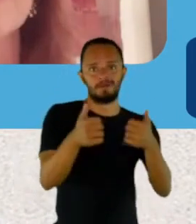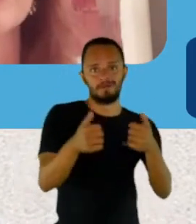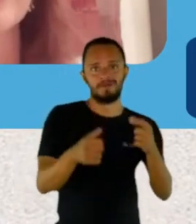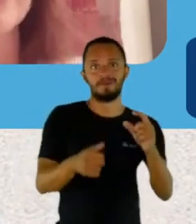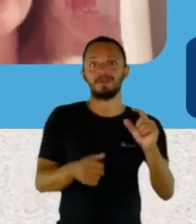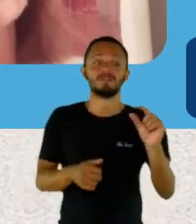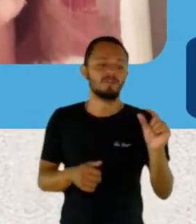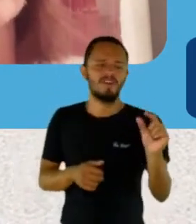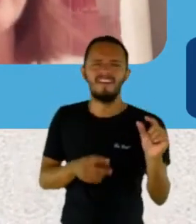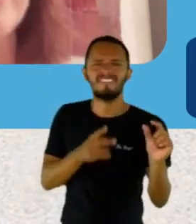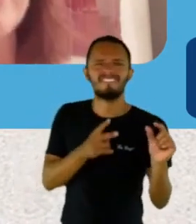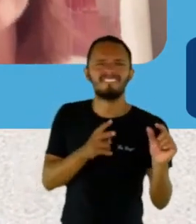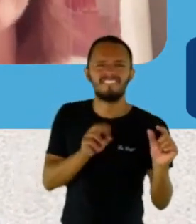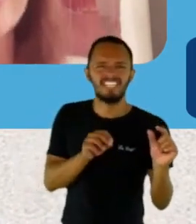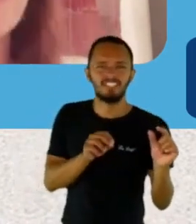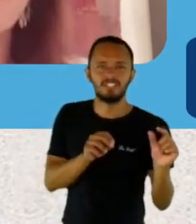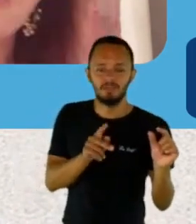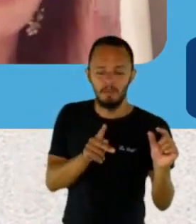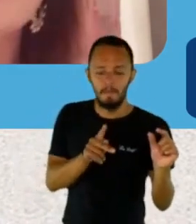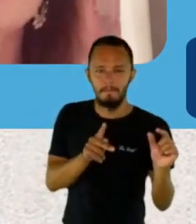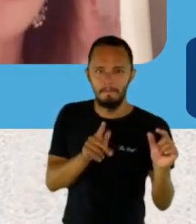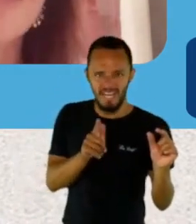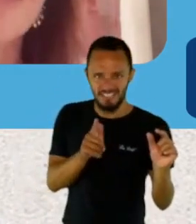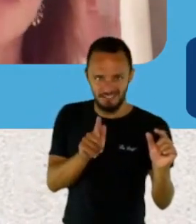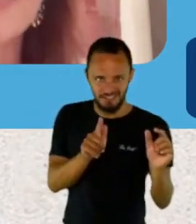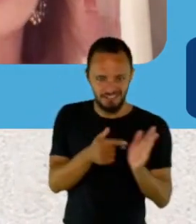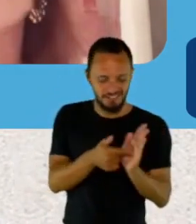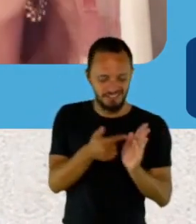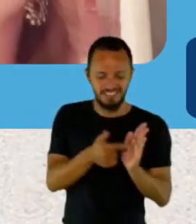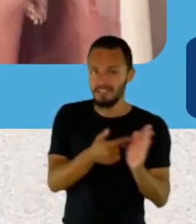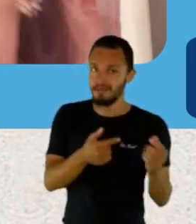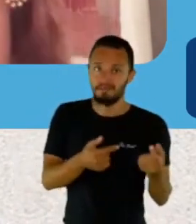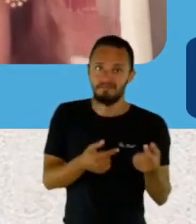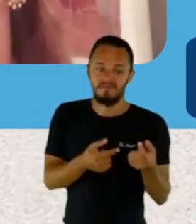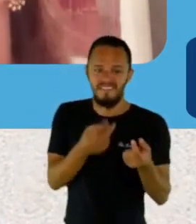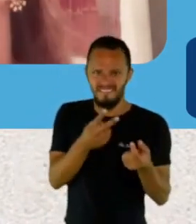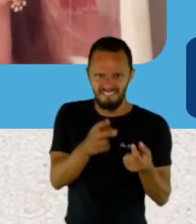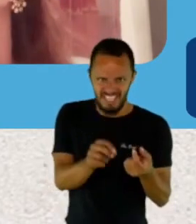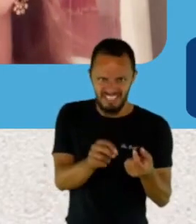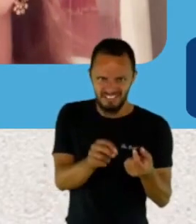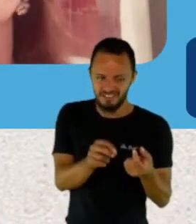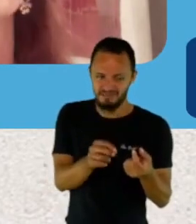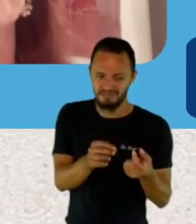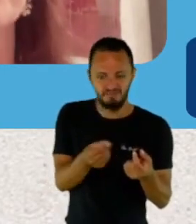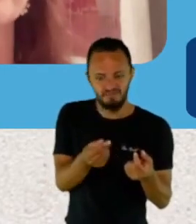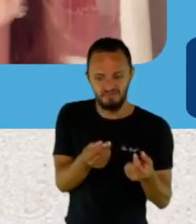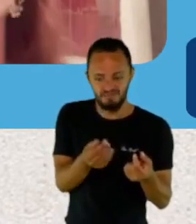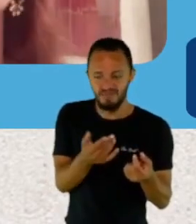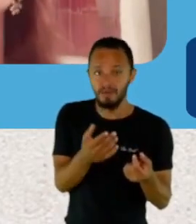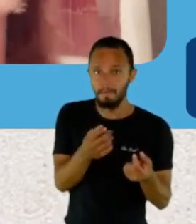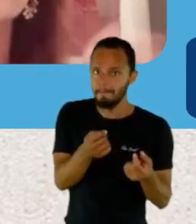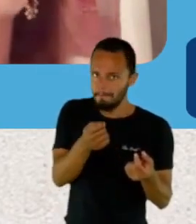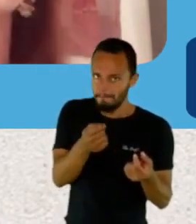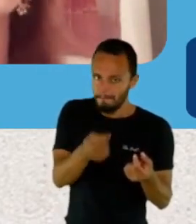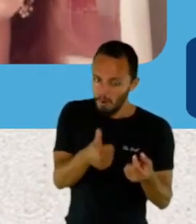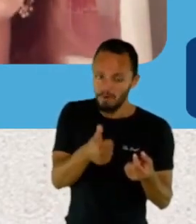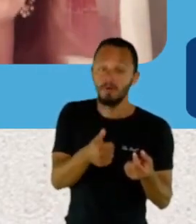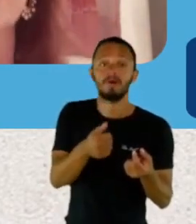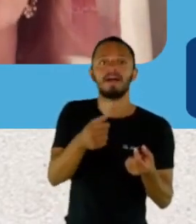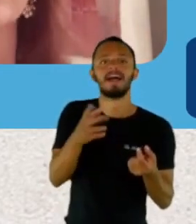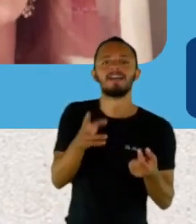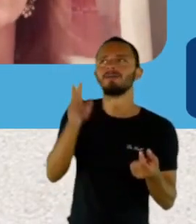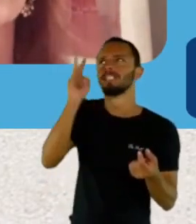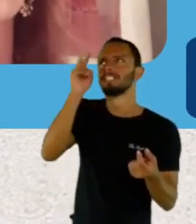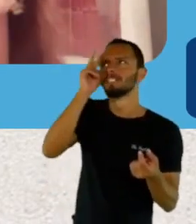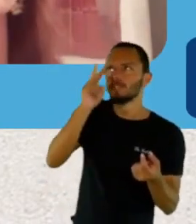20 páginas, falei, caramba, e aí? Eu não vou fazer um livro de 20 páginas, né? Foi bem, vamos começar a pensar. E eu fui resgatando